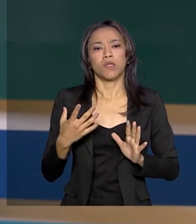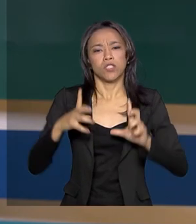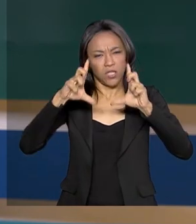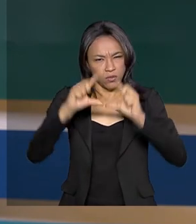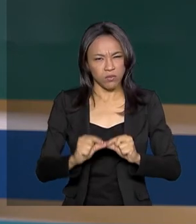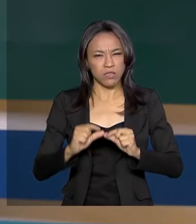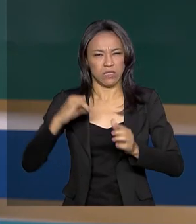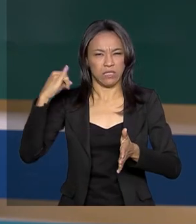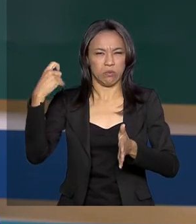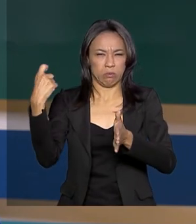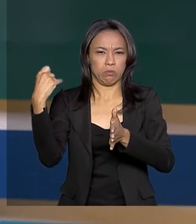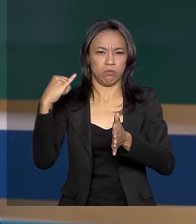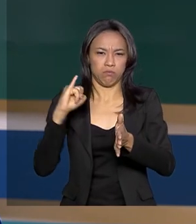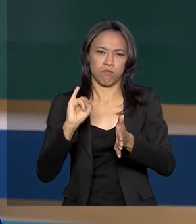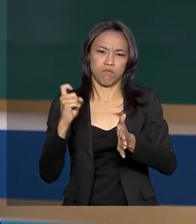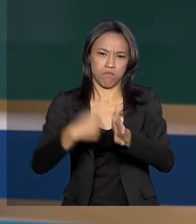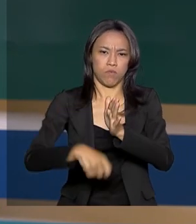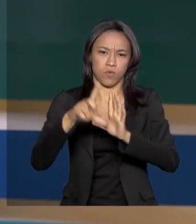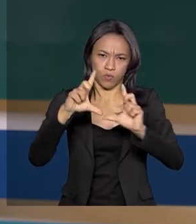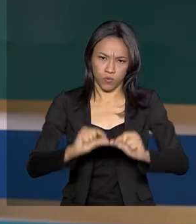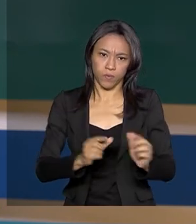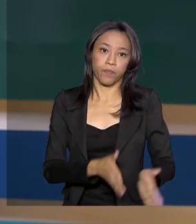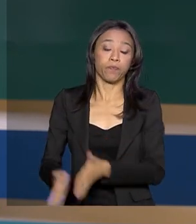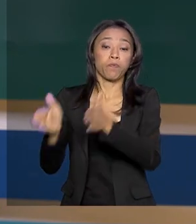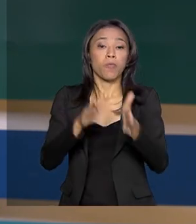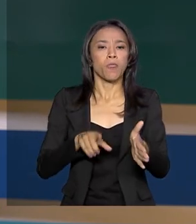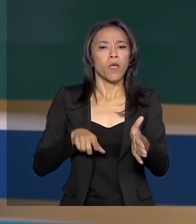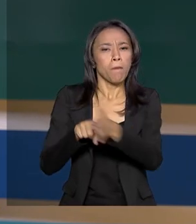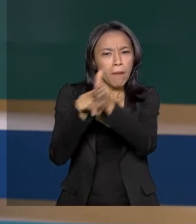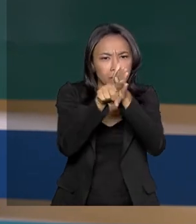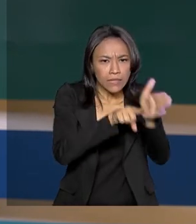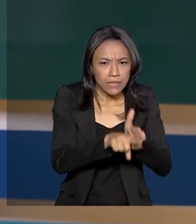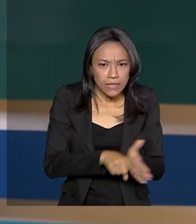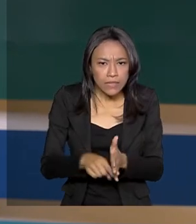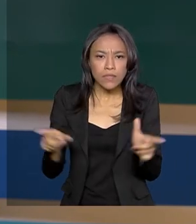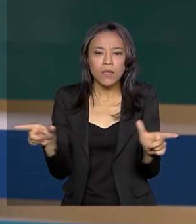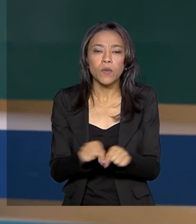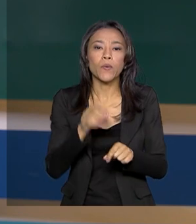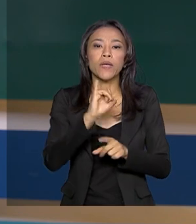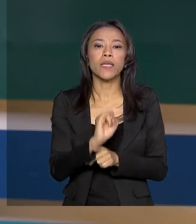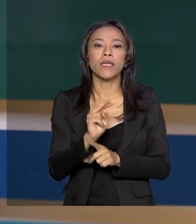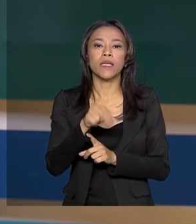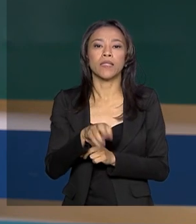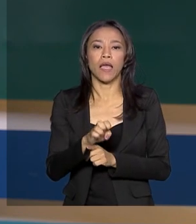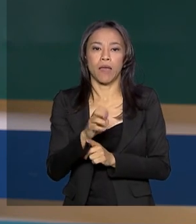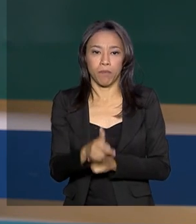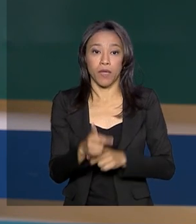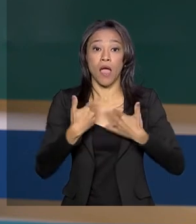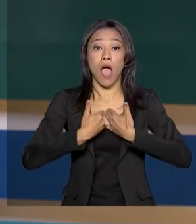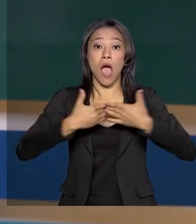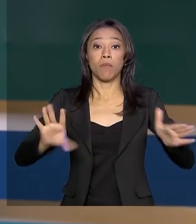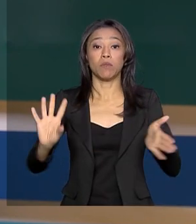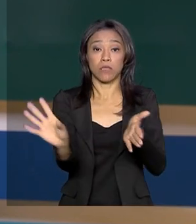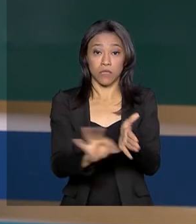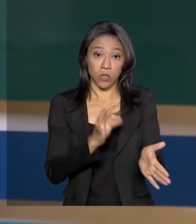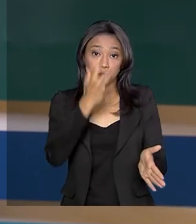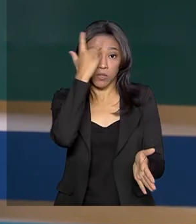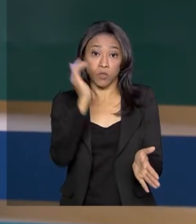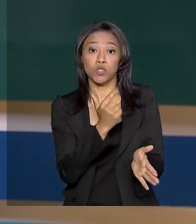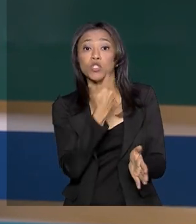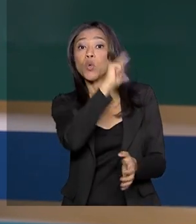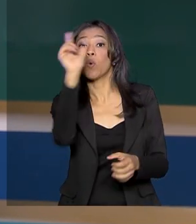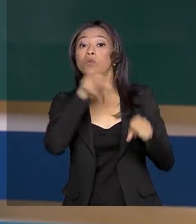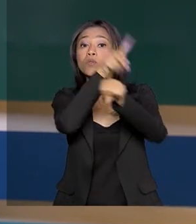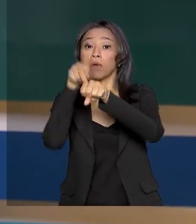O Instituto Nacional de Estudos e Pesquisas Educacionais, o INEP, abriu inscrições para estrangeiros que querem o